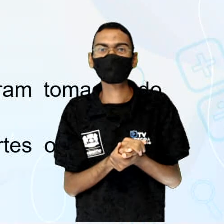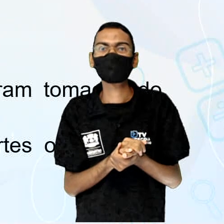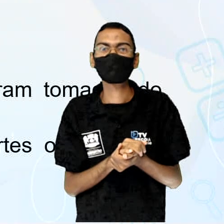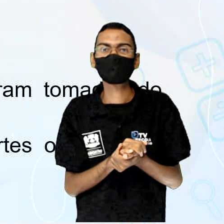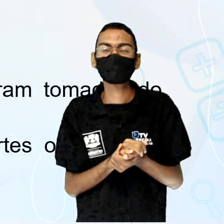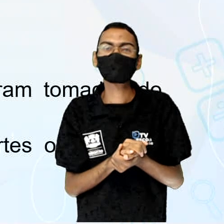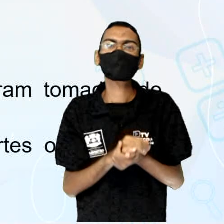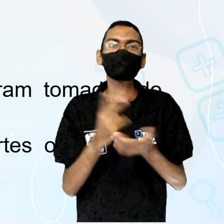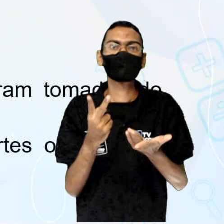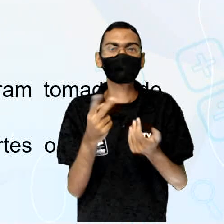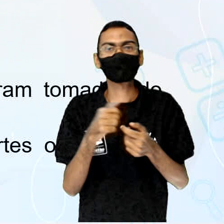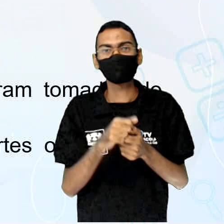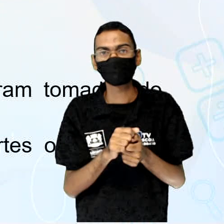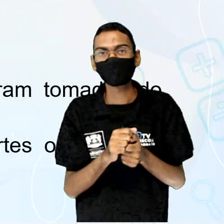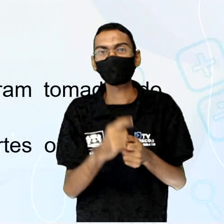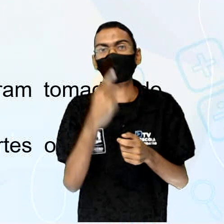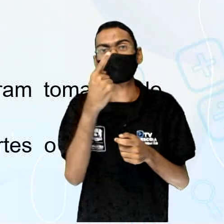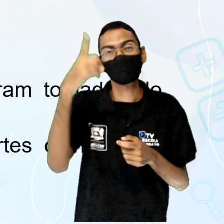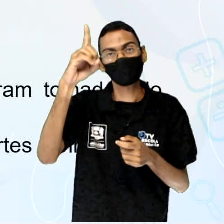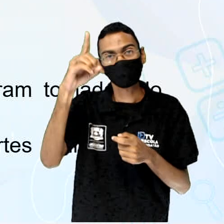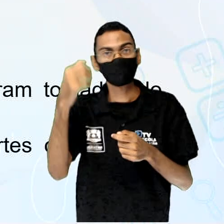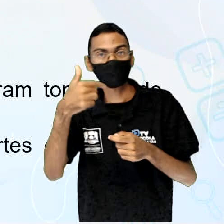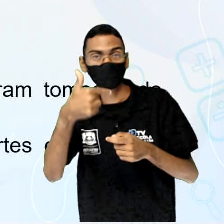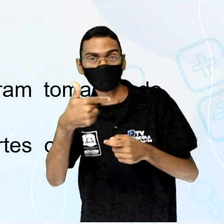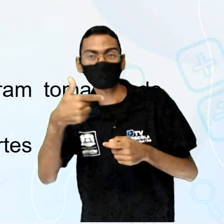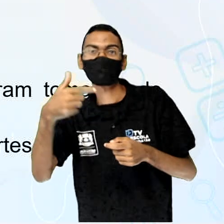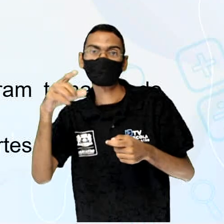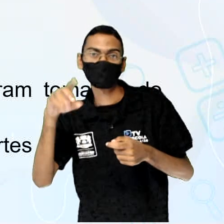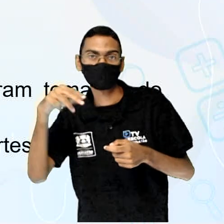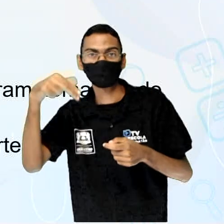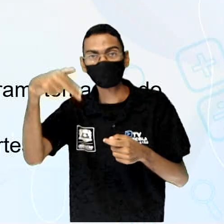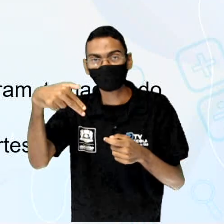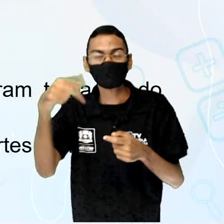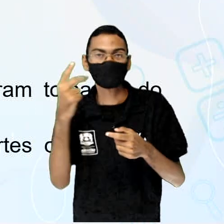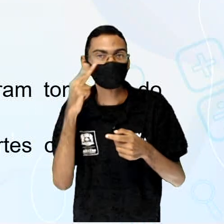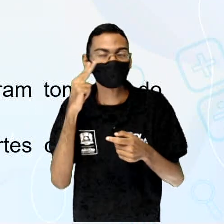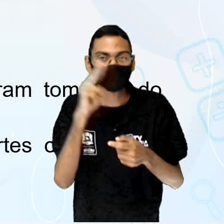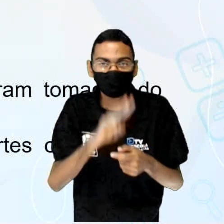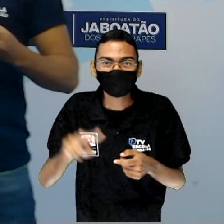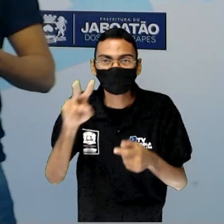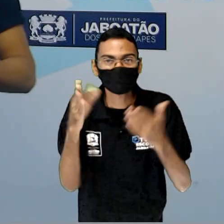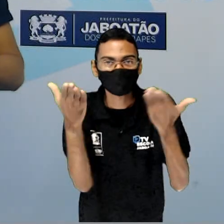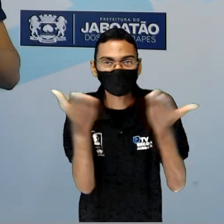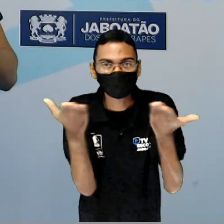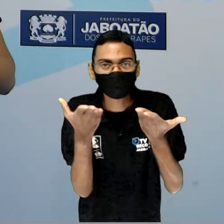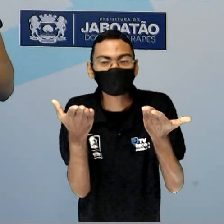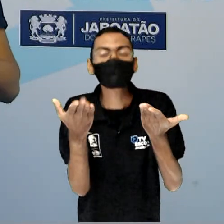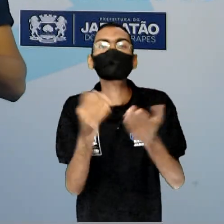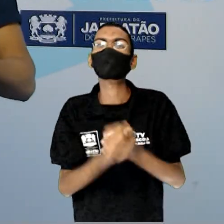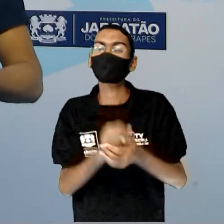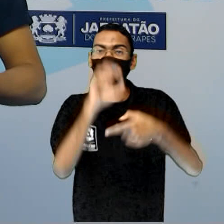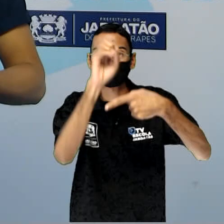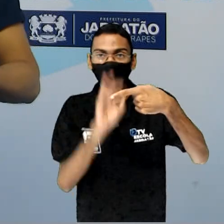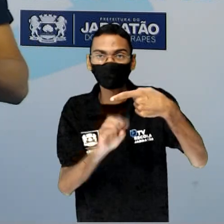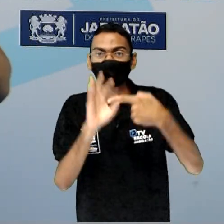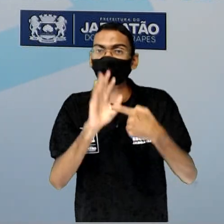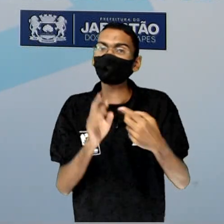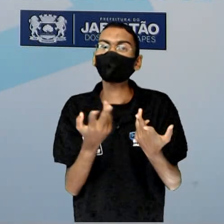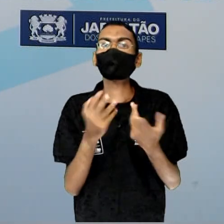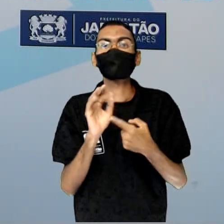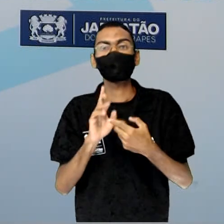é o numerador. Indica quantas partes foram tomadas do inteiro. Portanto, gente, fração representa